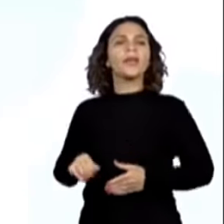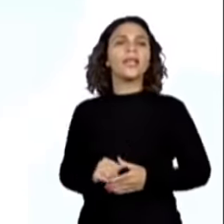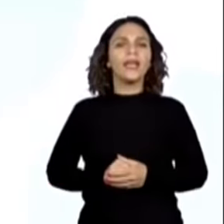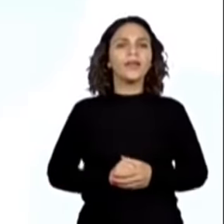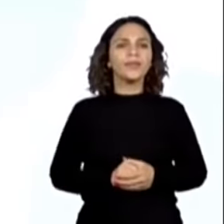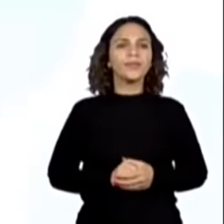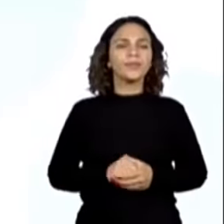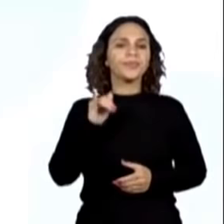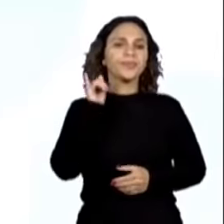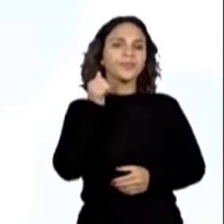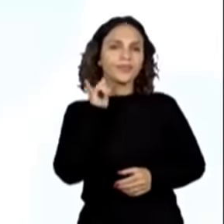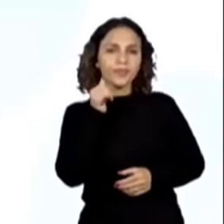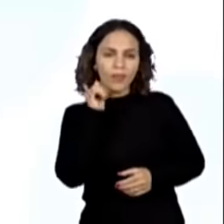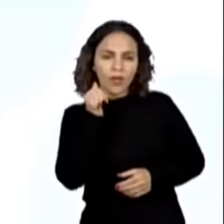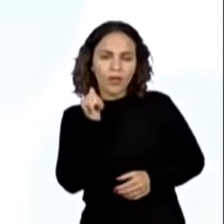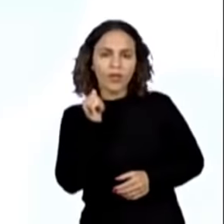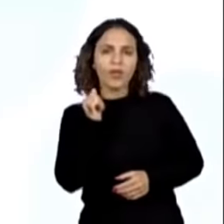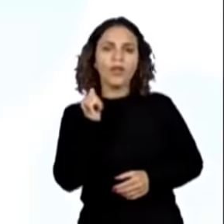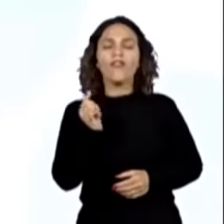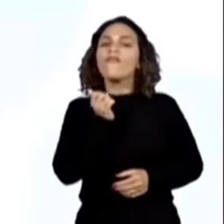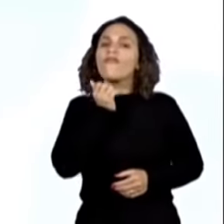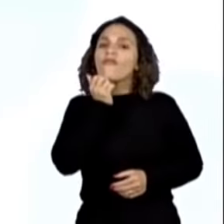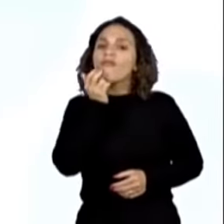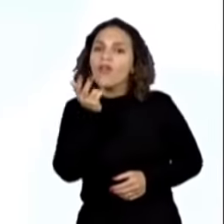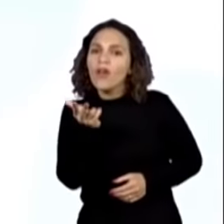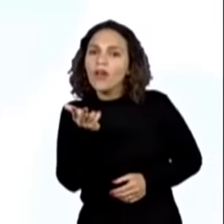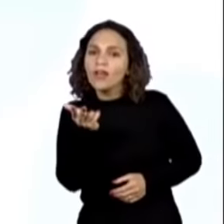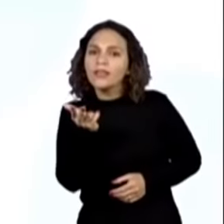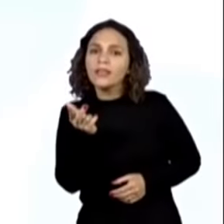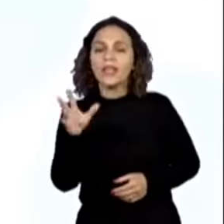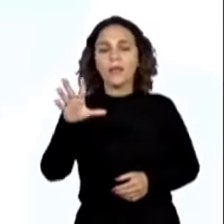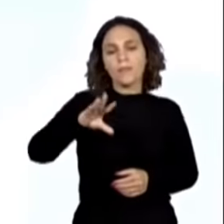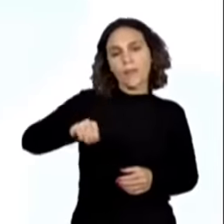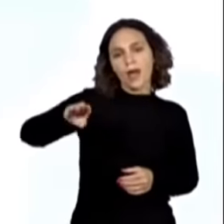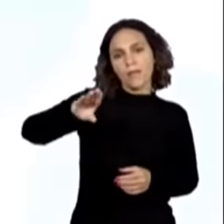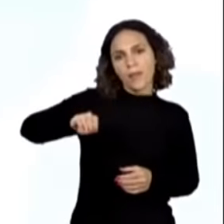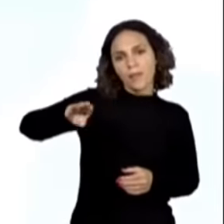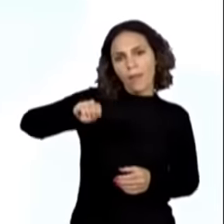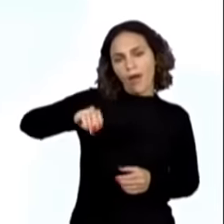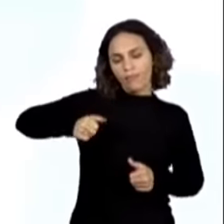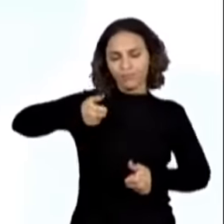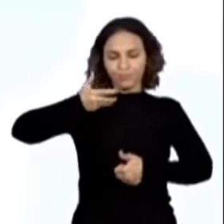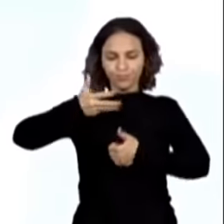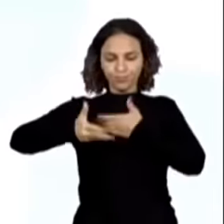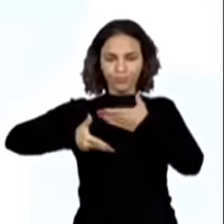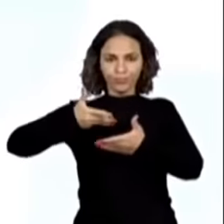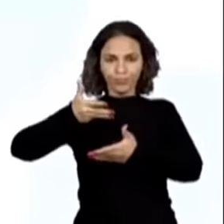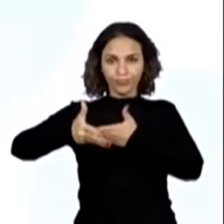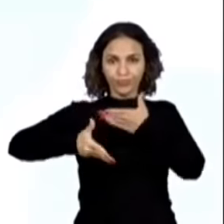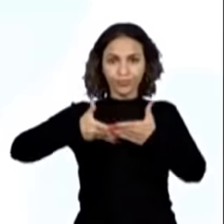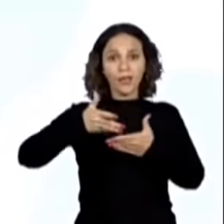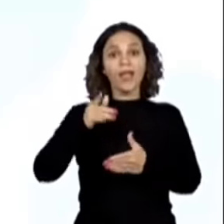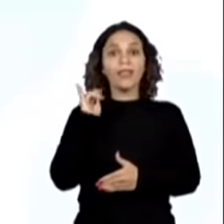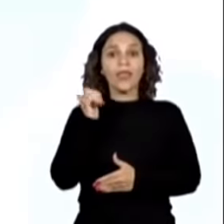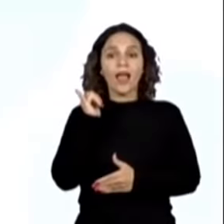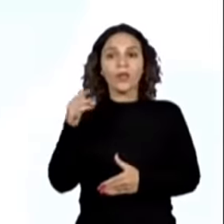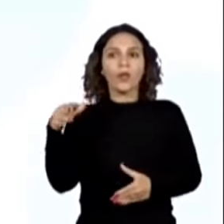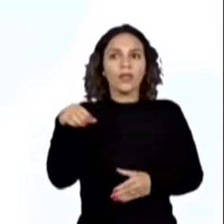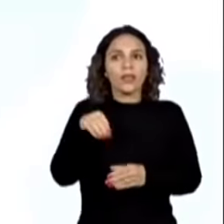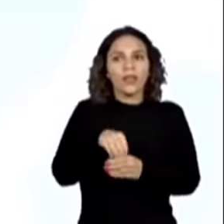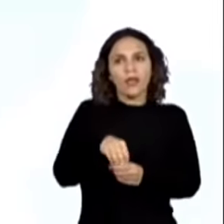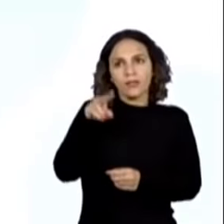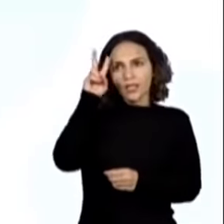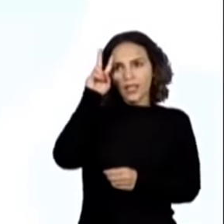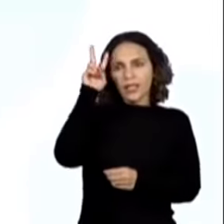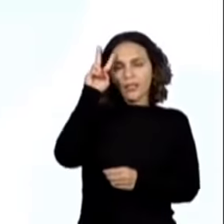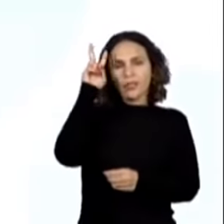a partir da voz e do olhar de um narrador personagem. Olha, eu